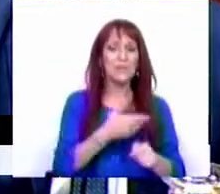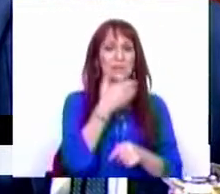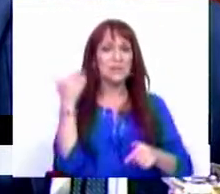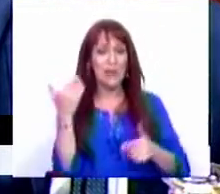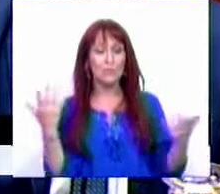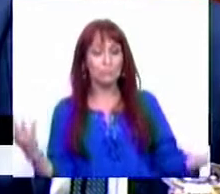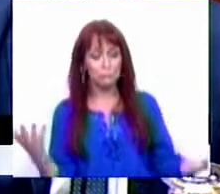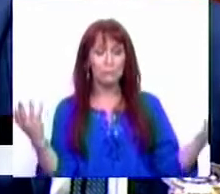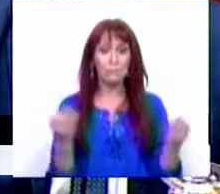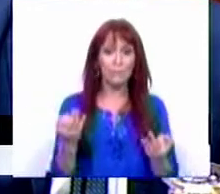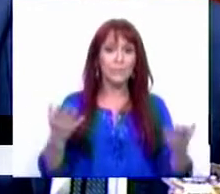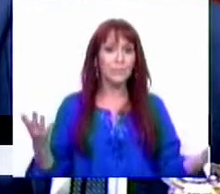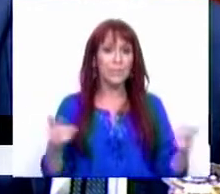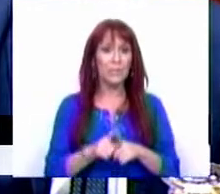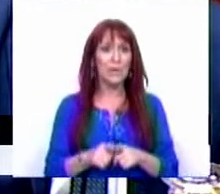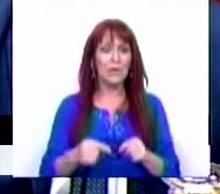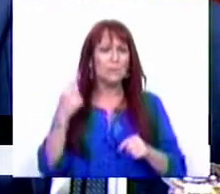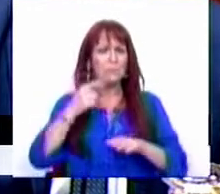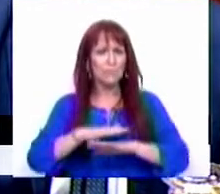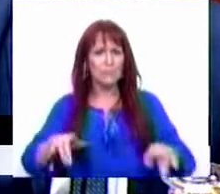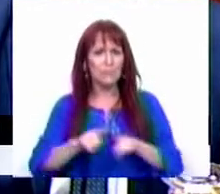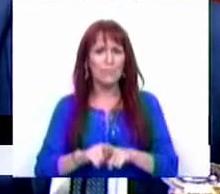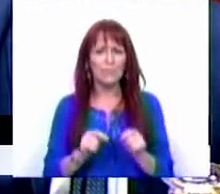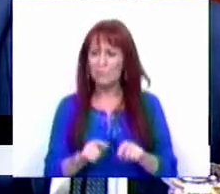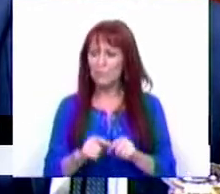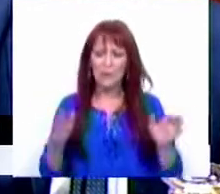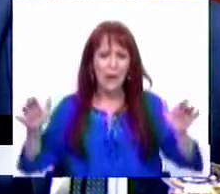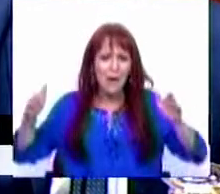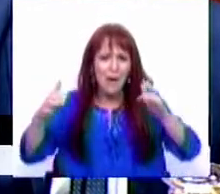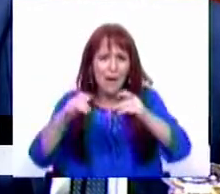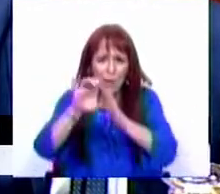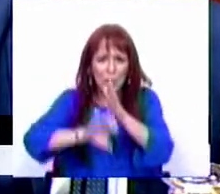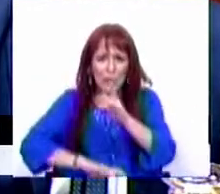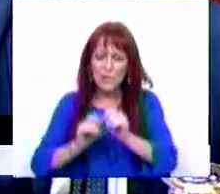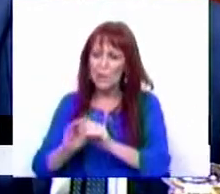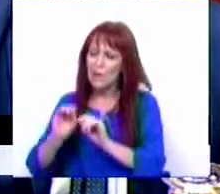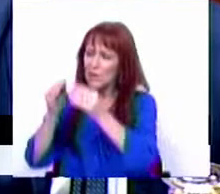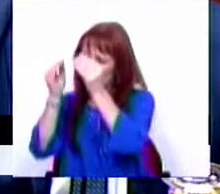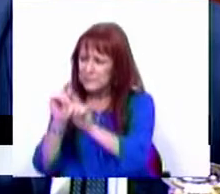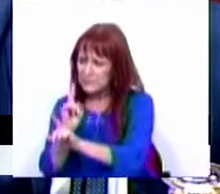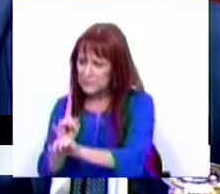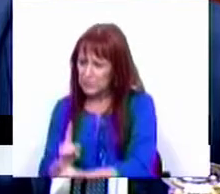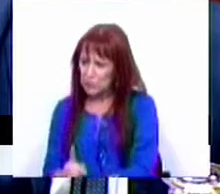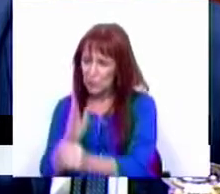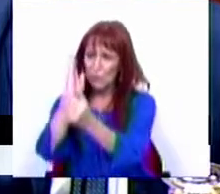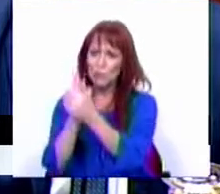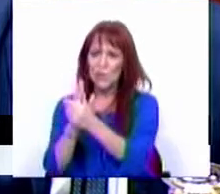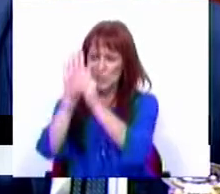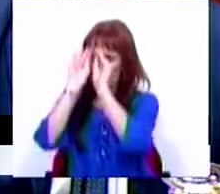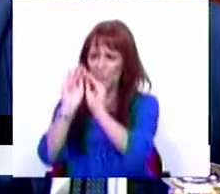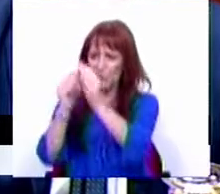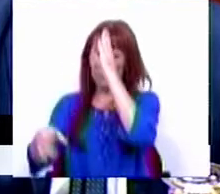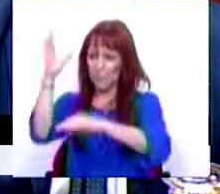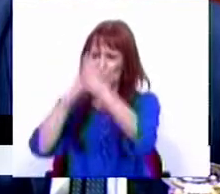da fixação no afunilamento curricular e da formatação do processo de ensino-aprendizagens para